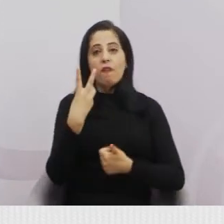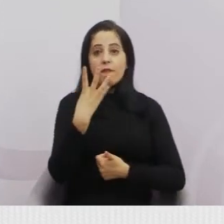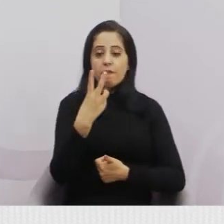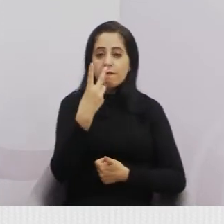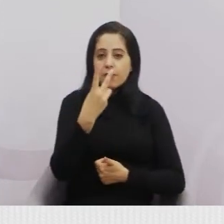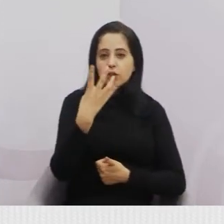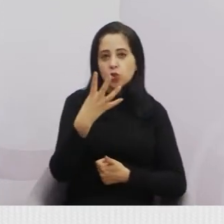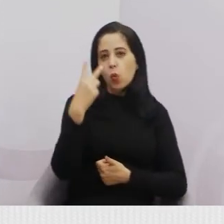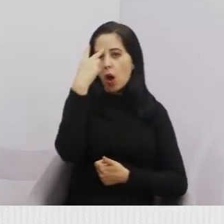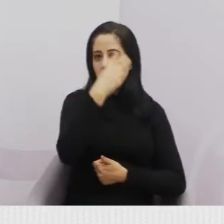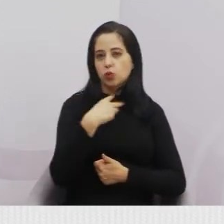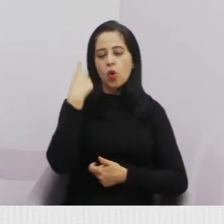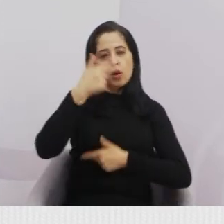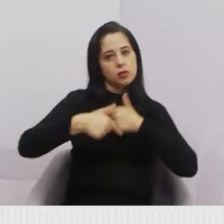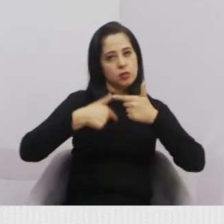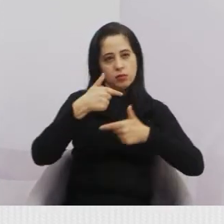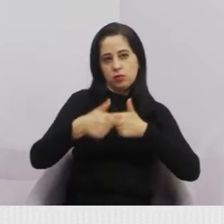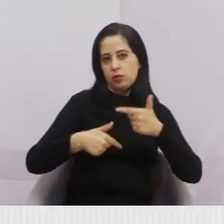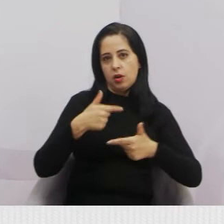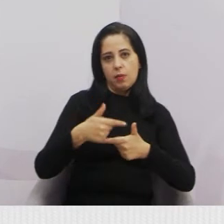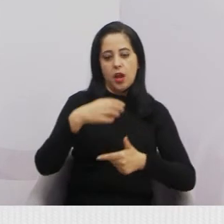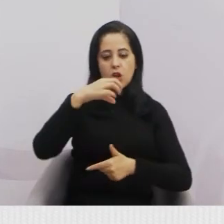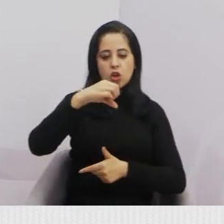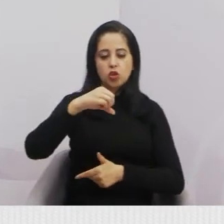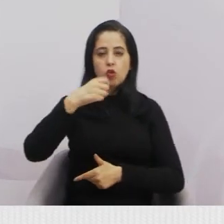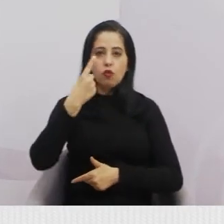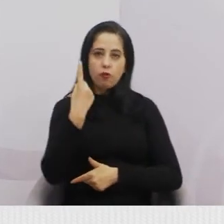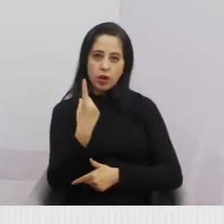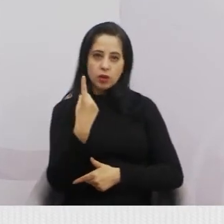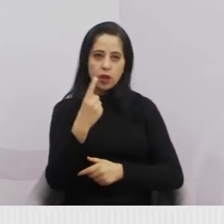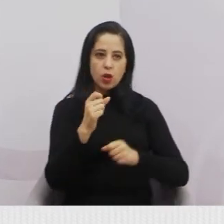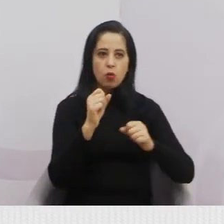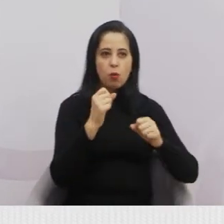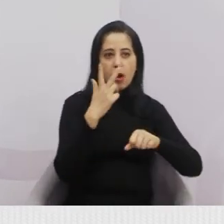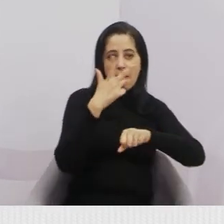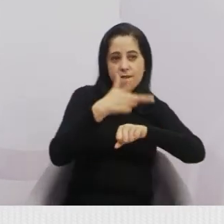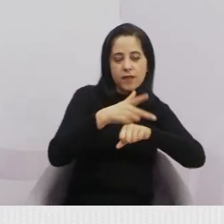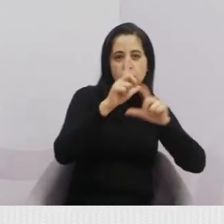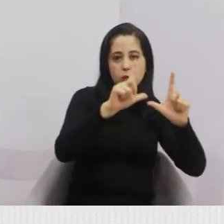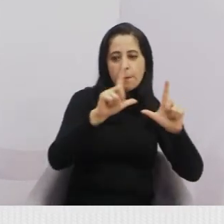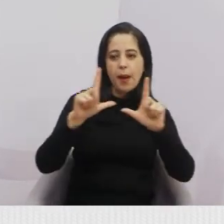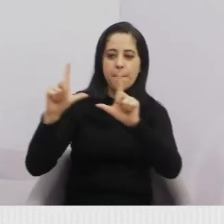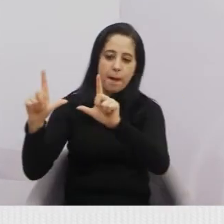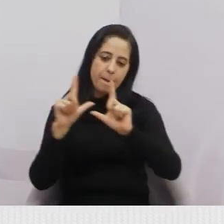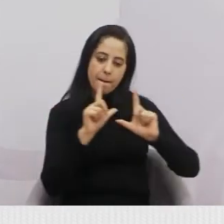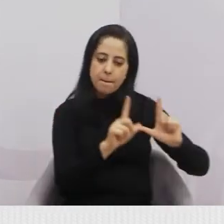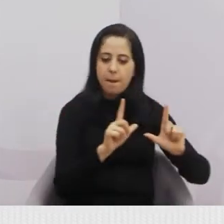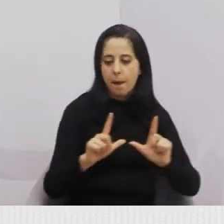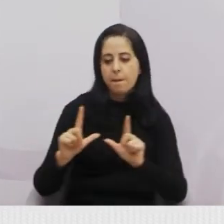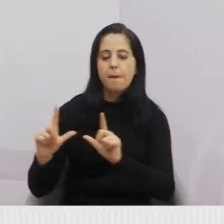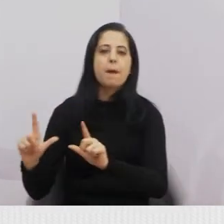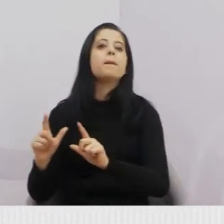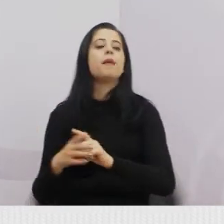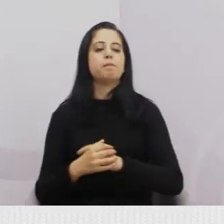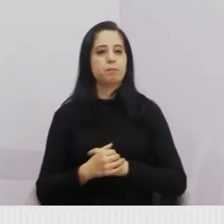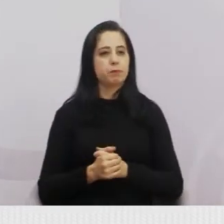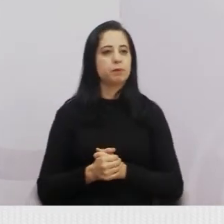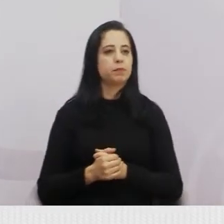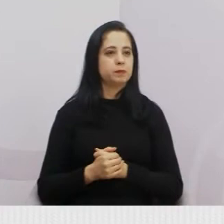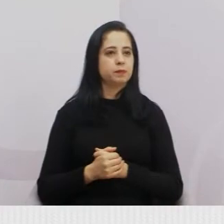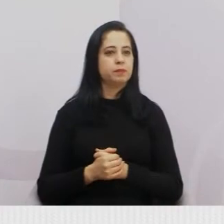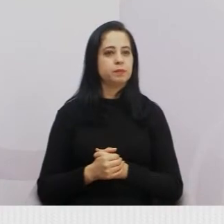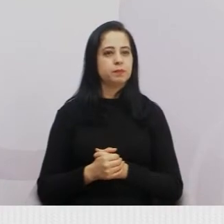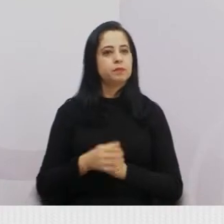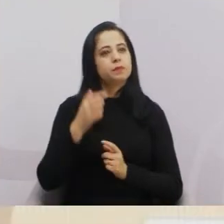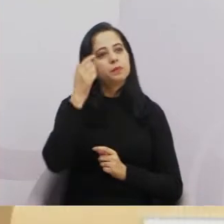horas, durante o dia no caso. São 91 câmeras instaladas ao longo da rodovia Dom Pedro I. Uma coisa que eu